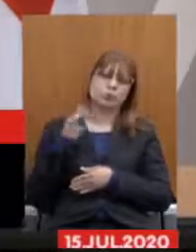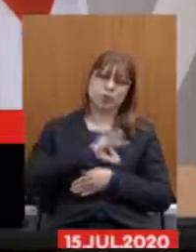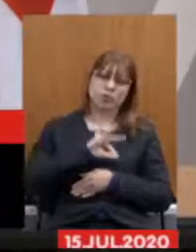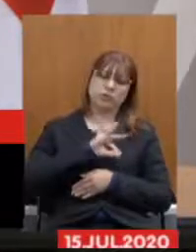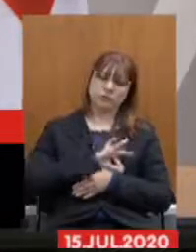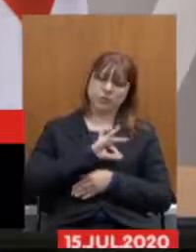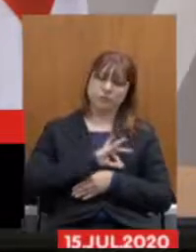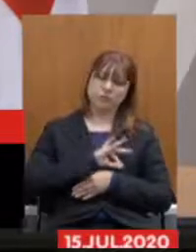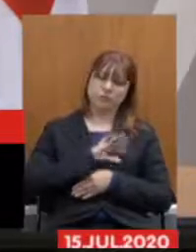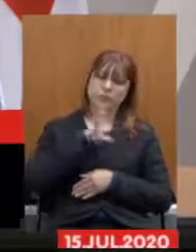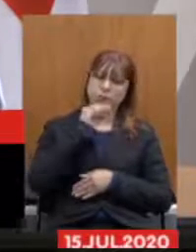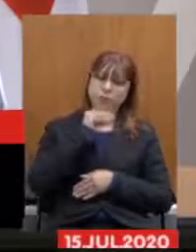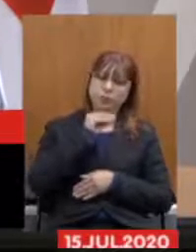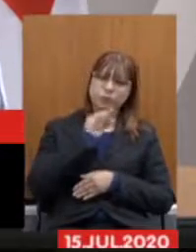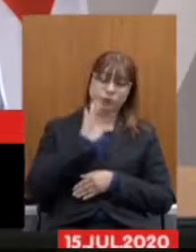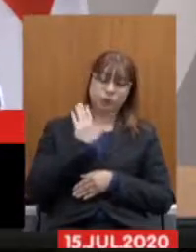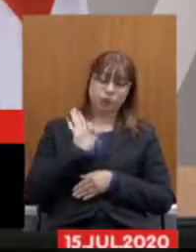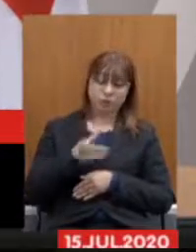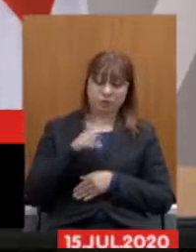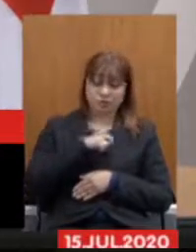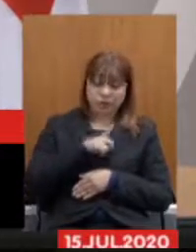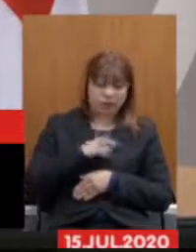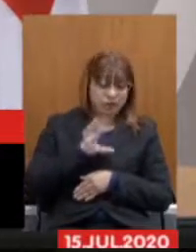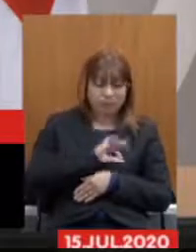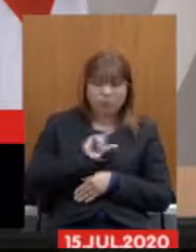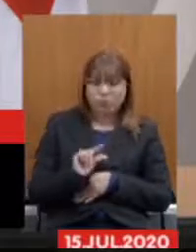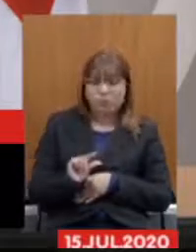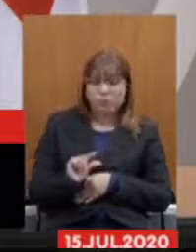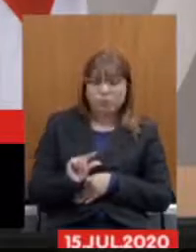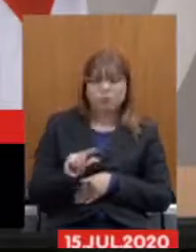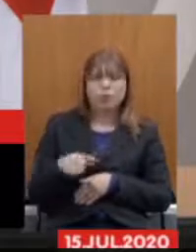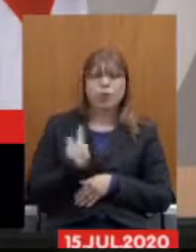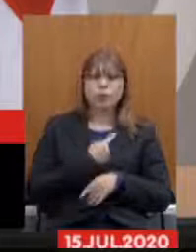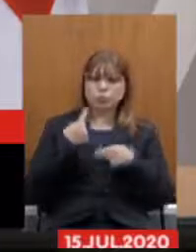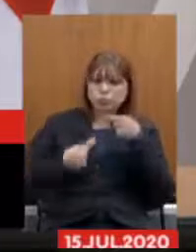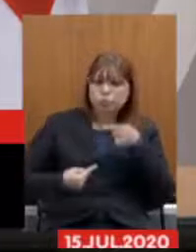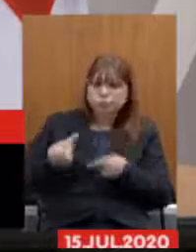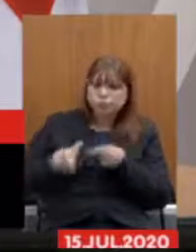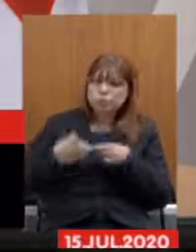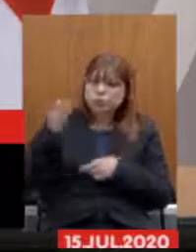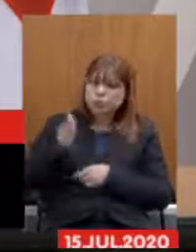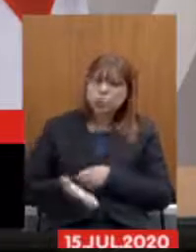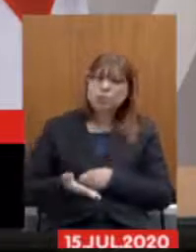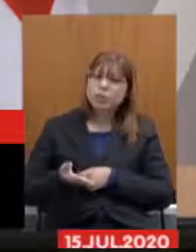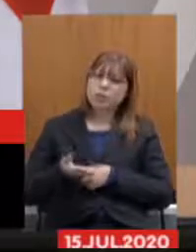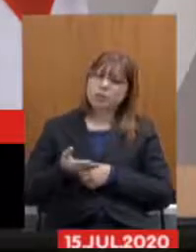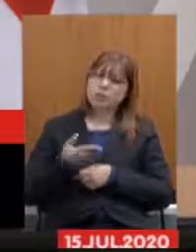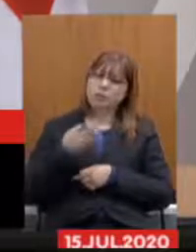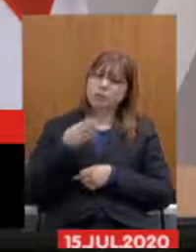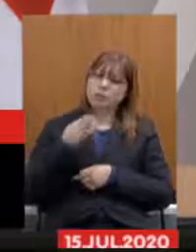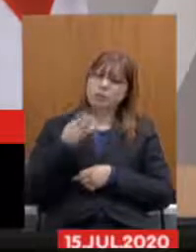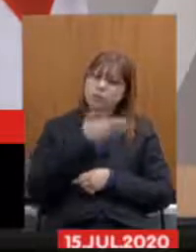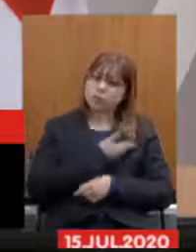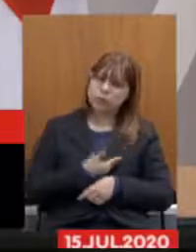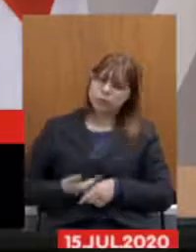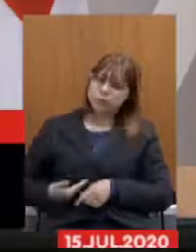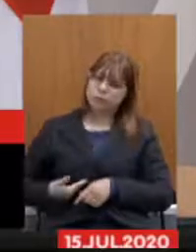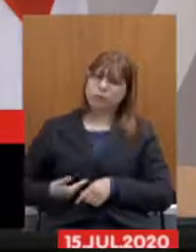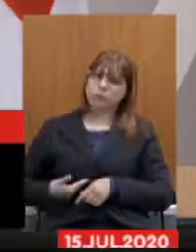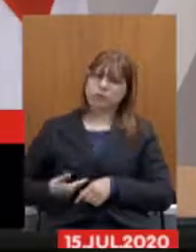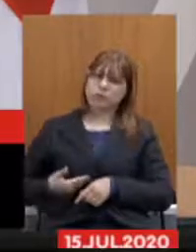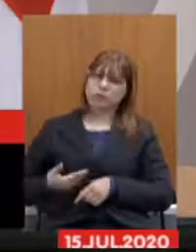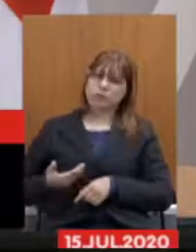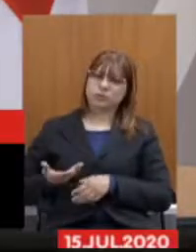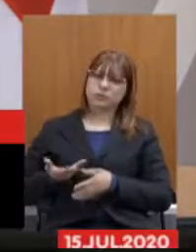que recebem um baixo salário e nós temos discutido com esse governo quando o candidato como discutimos com todos os